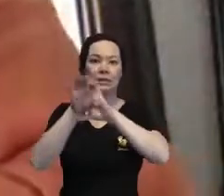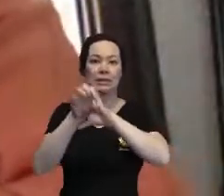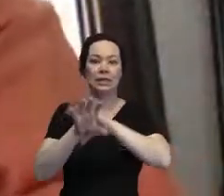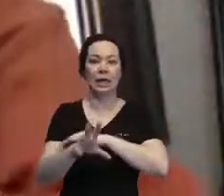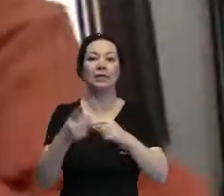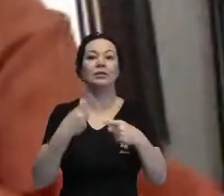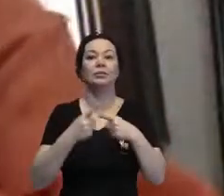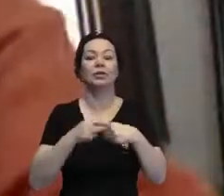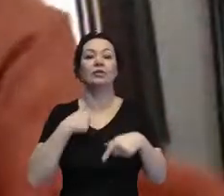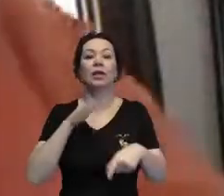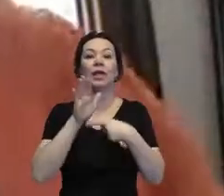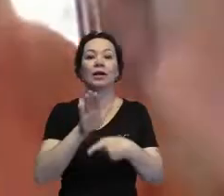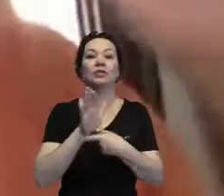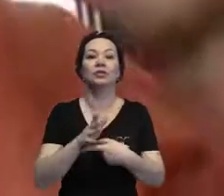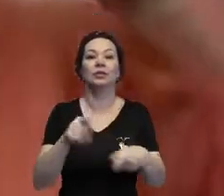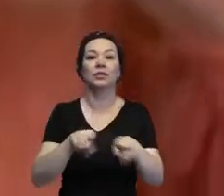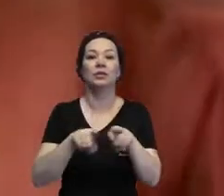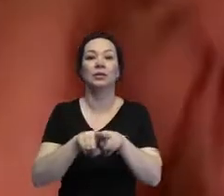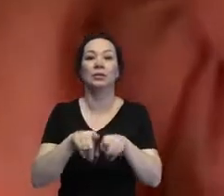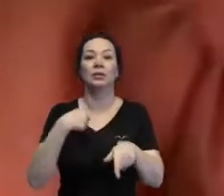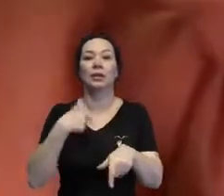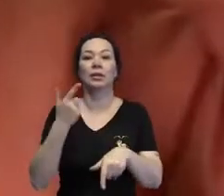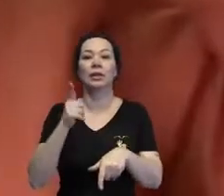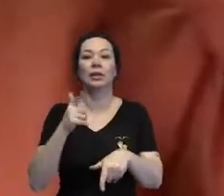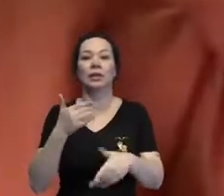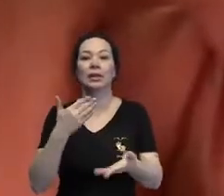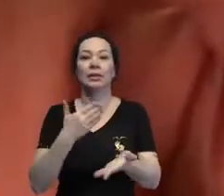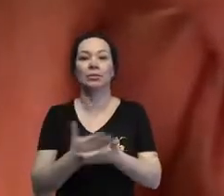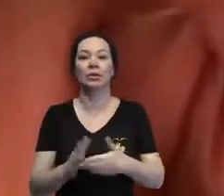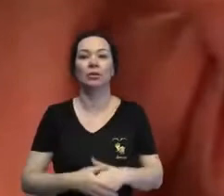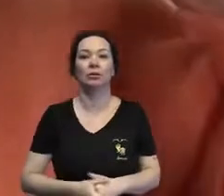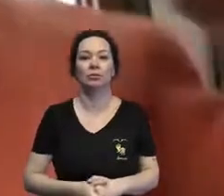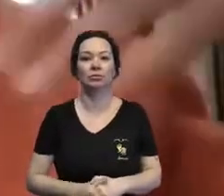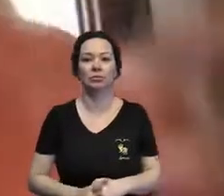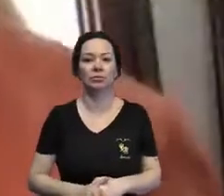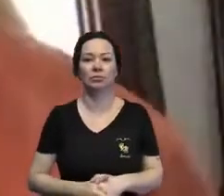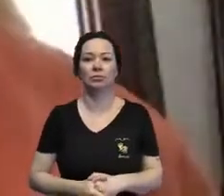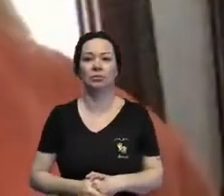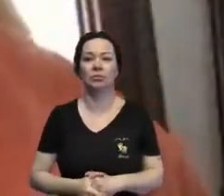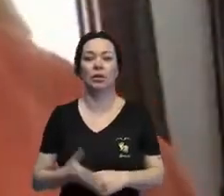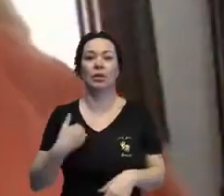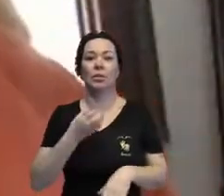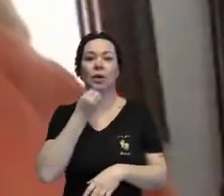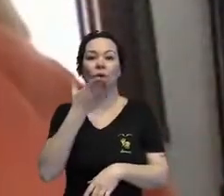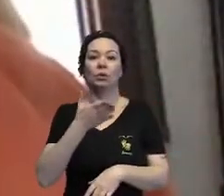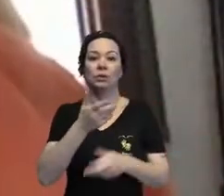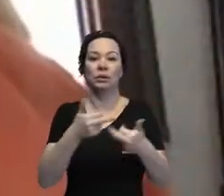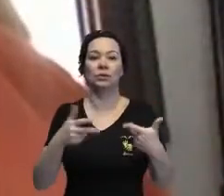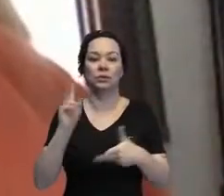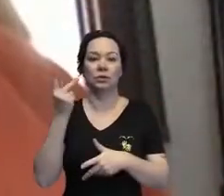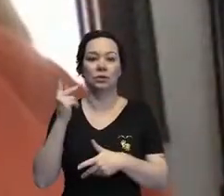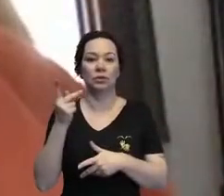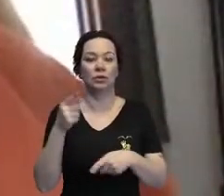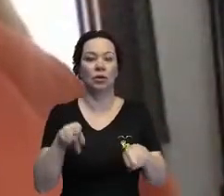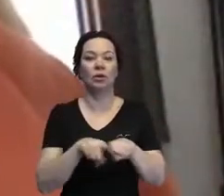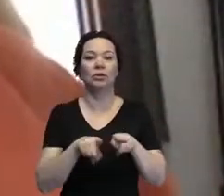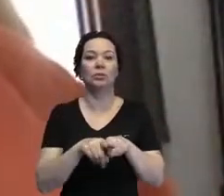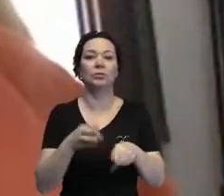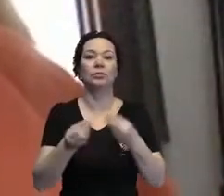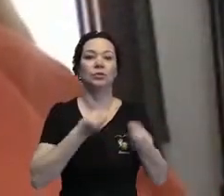porque vai me ajudando também a não me perder nessa, pra contar a história mesmo, né, de como é que a gente